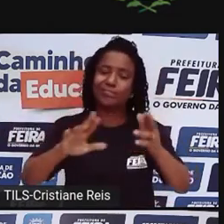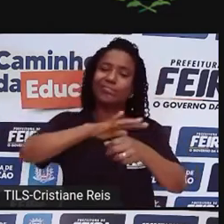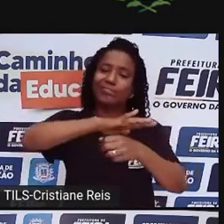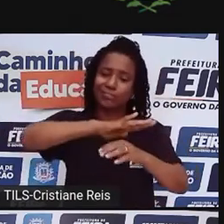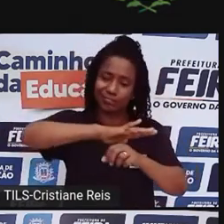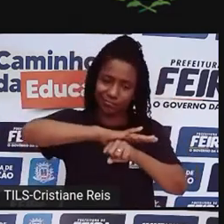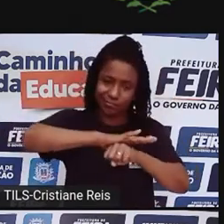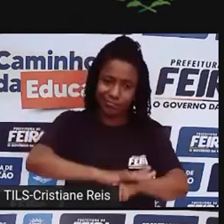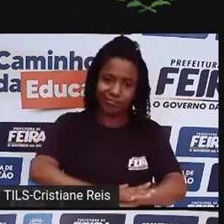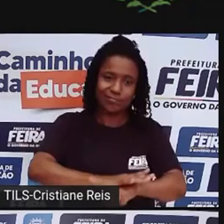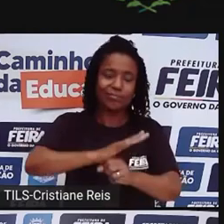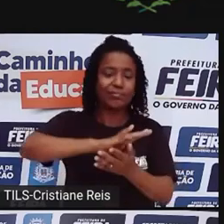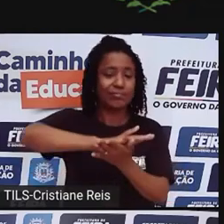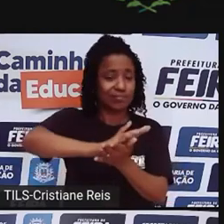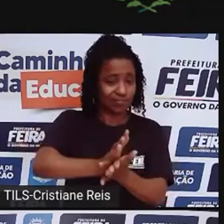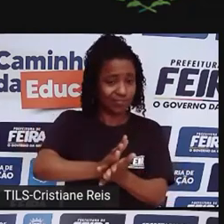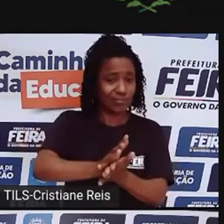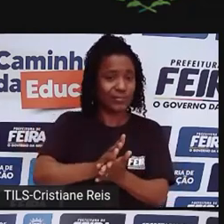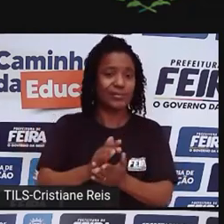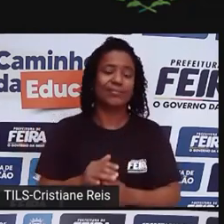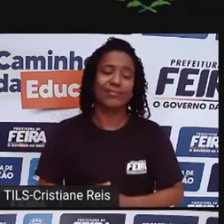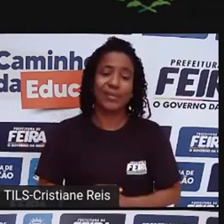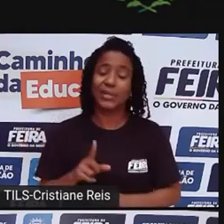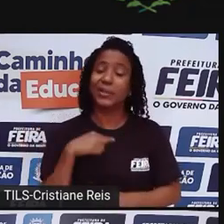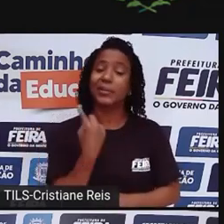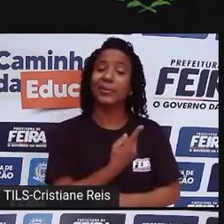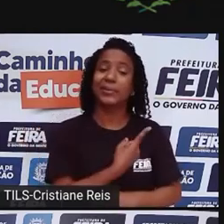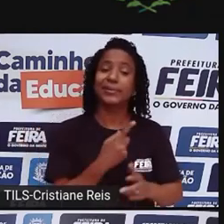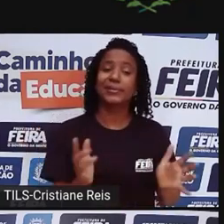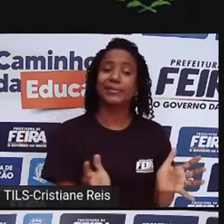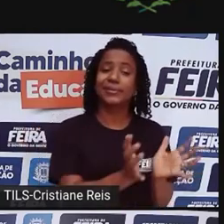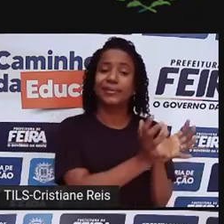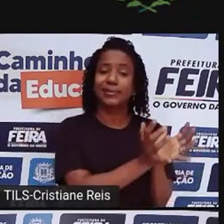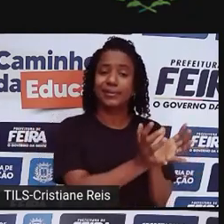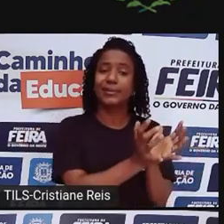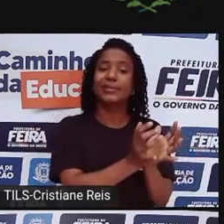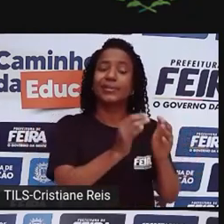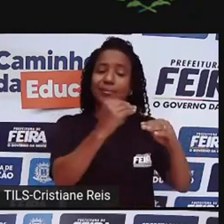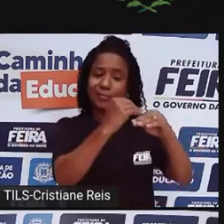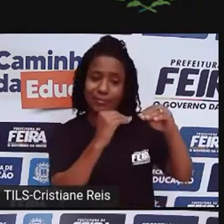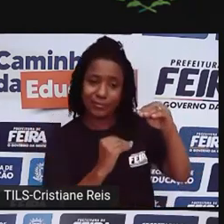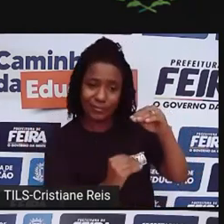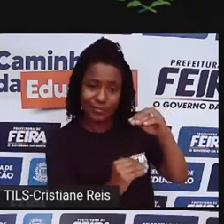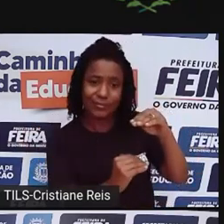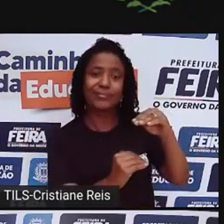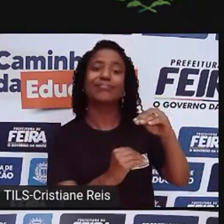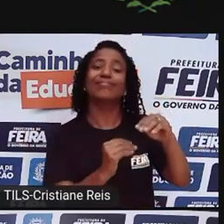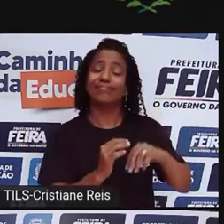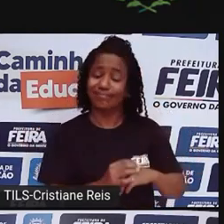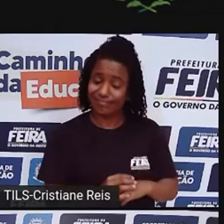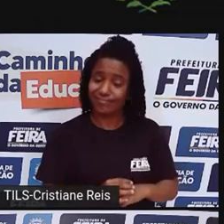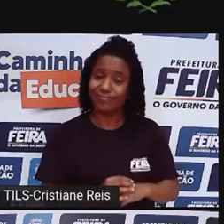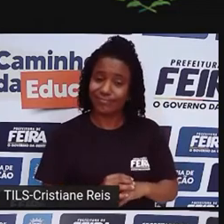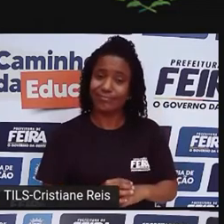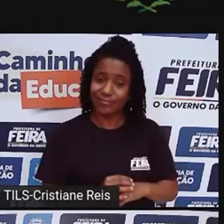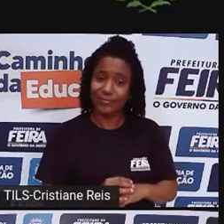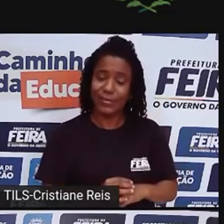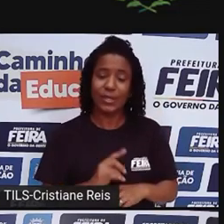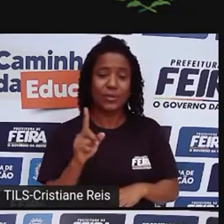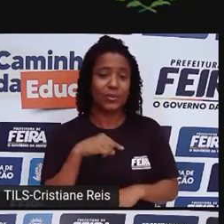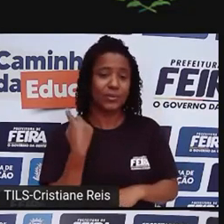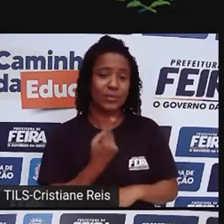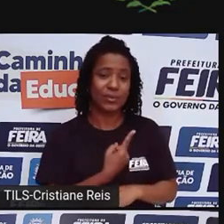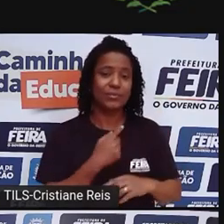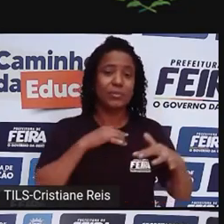esse grupo. E nós, que estamos do lado de cá, os oprimidos, os subalternizados, os negligenciados, é que temos que fazer o movimento